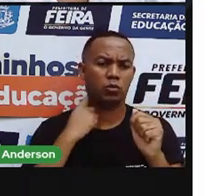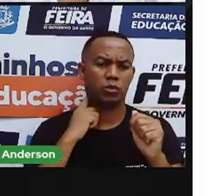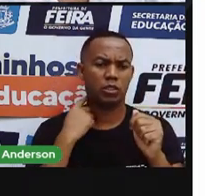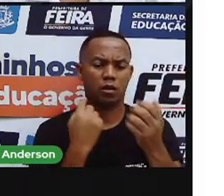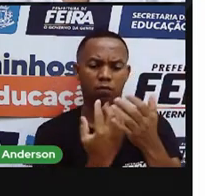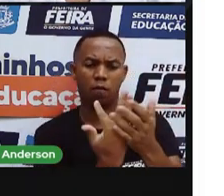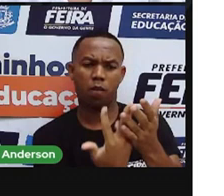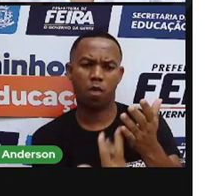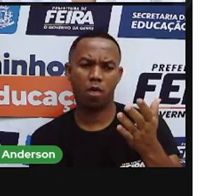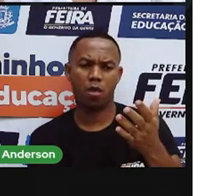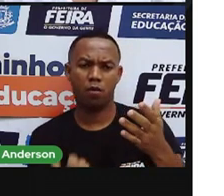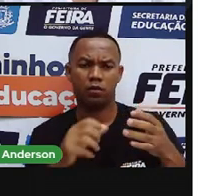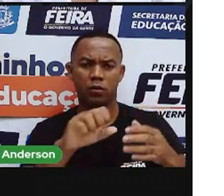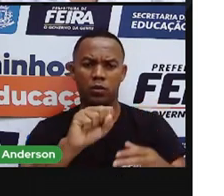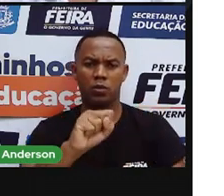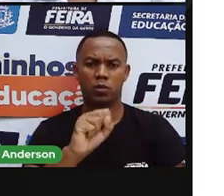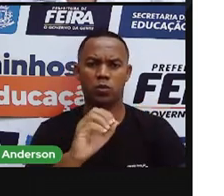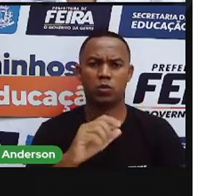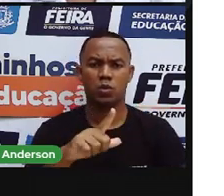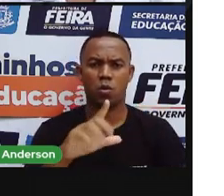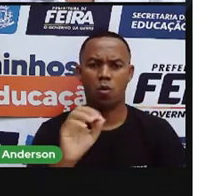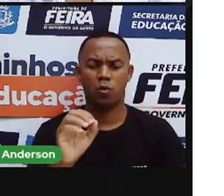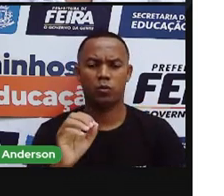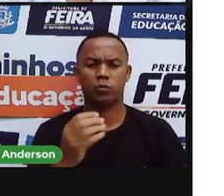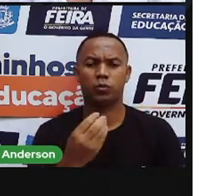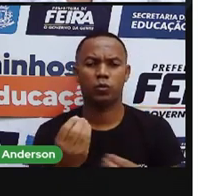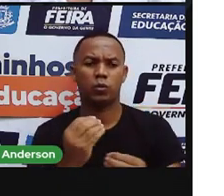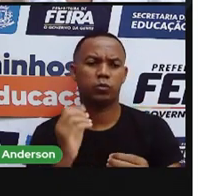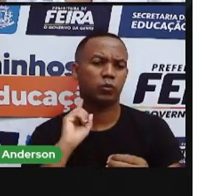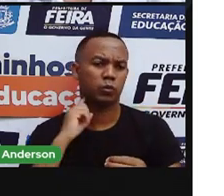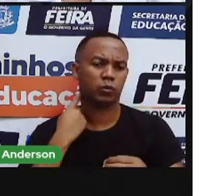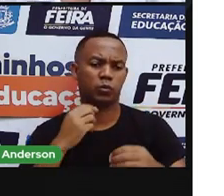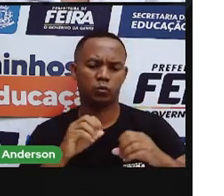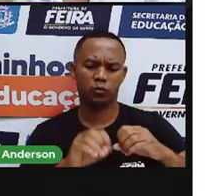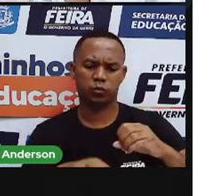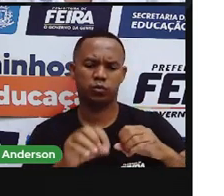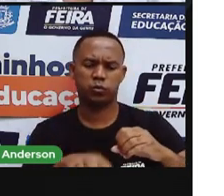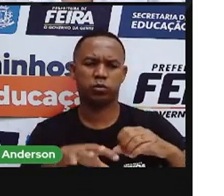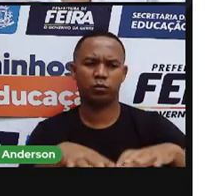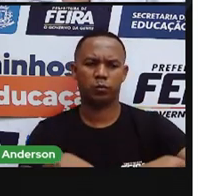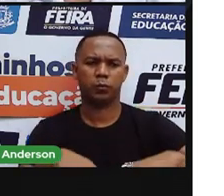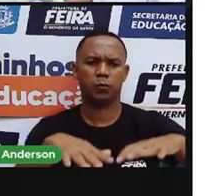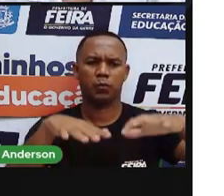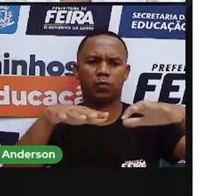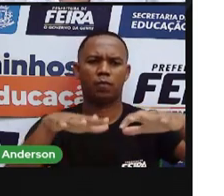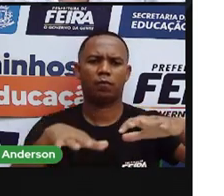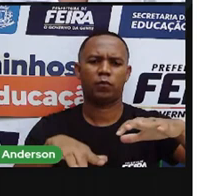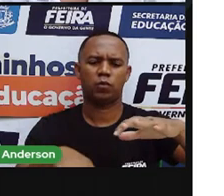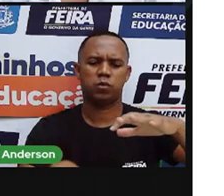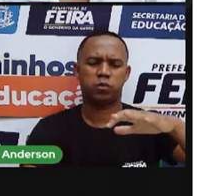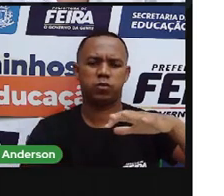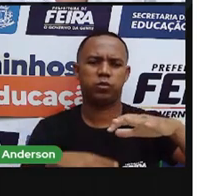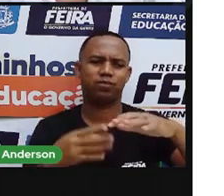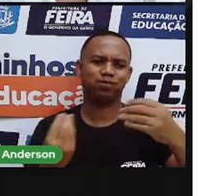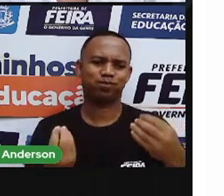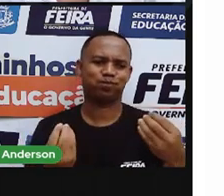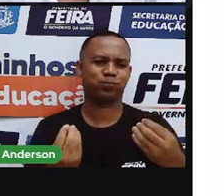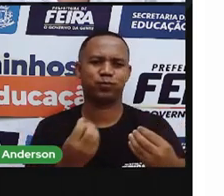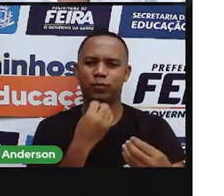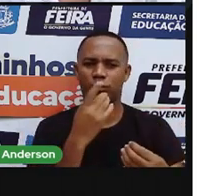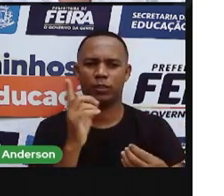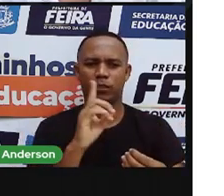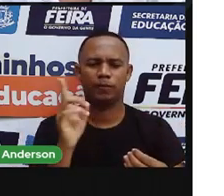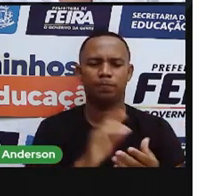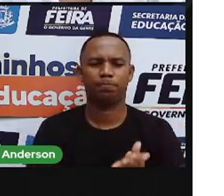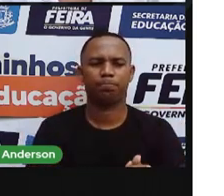o solo, né? E quando a gente fala, acaba ficando lixo, restos de embalagem, comidas, plásticos no solo. Isso